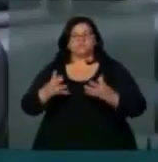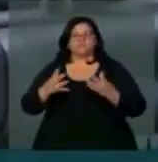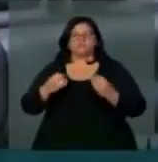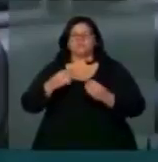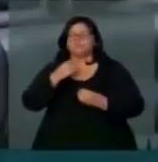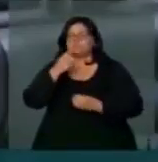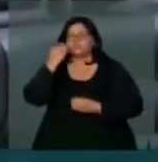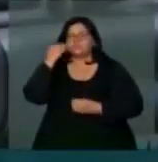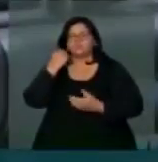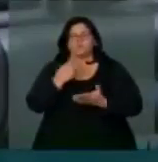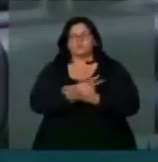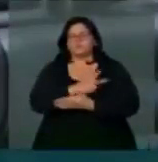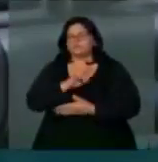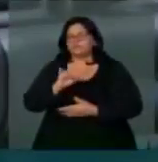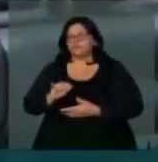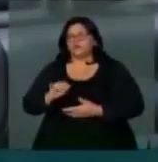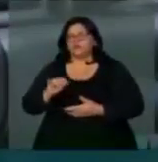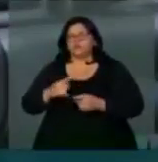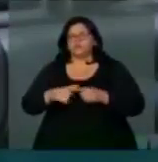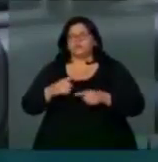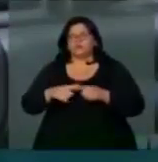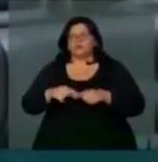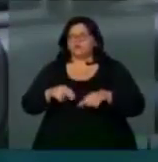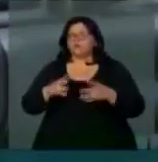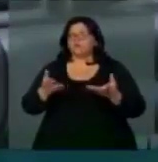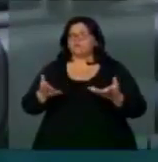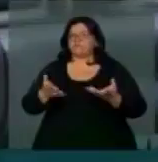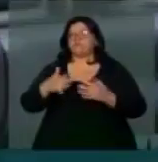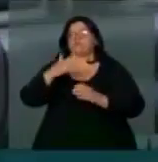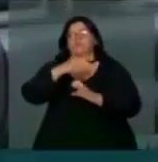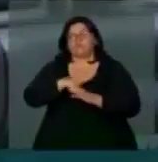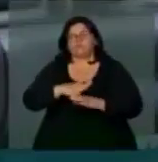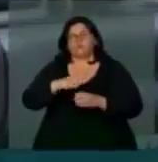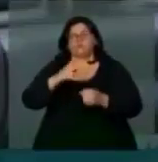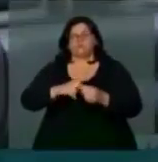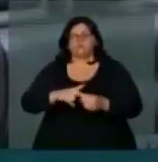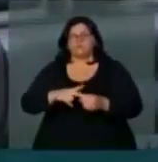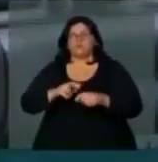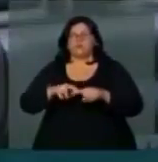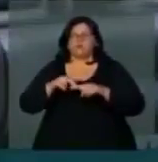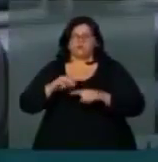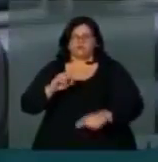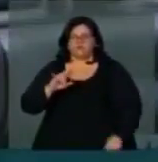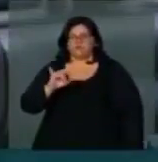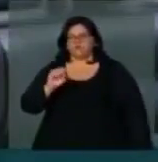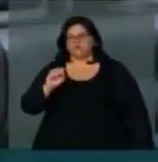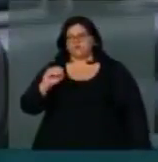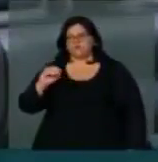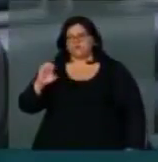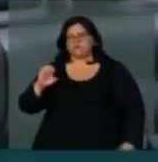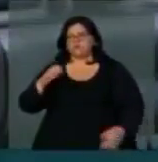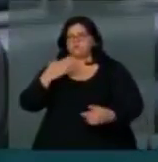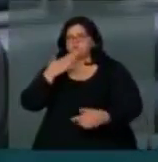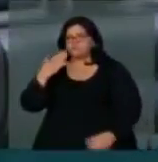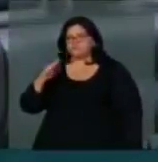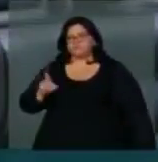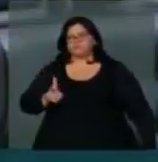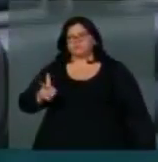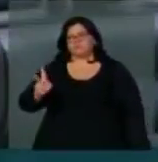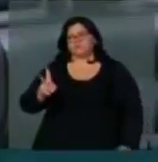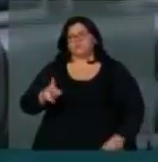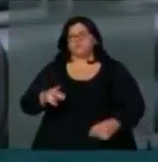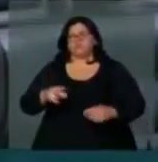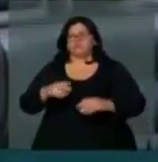a crise da Petrobras. Nós queremos garantir que eles continuem, que o país possa crescer e que a gente possa